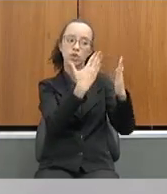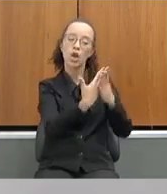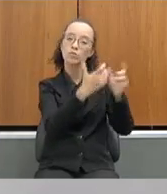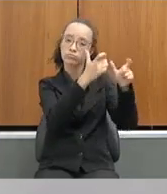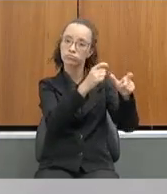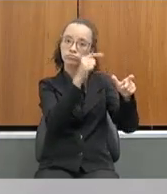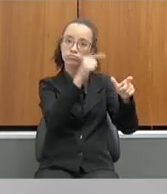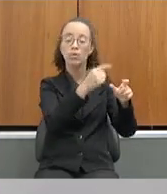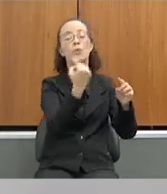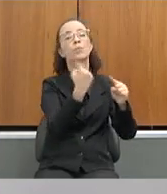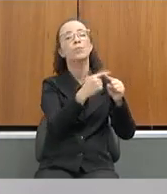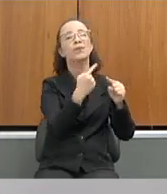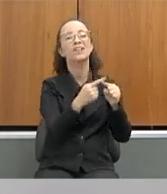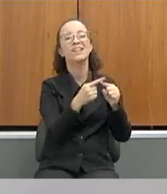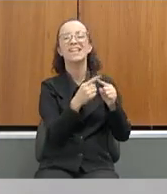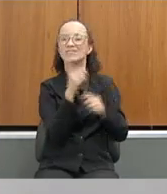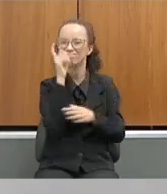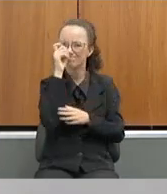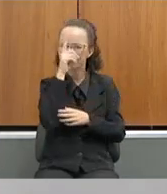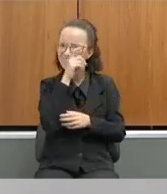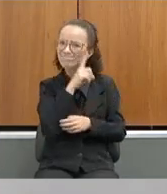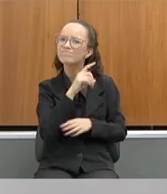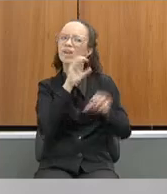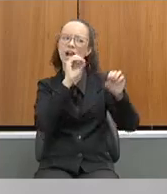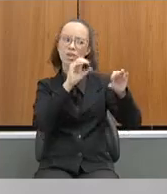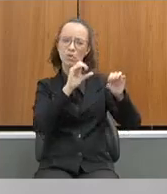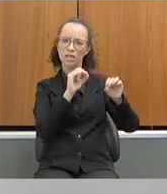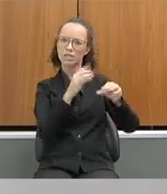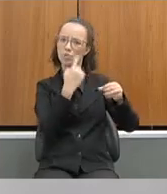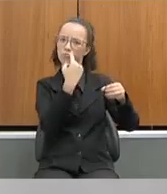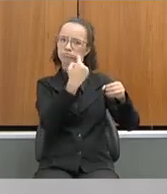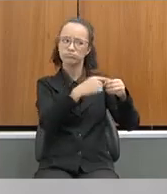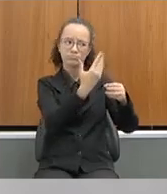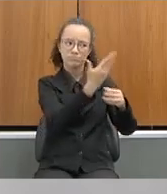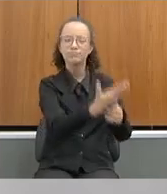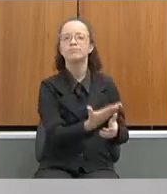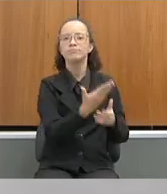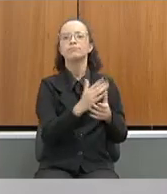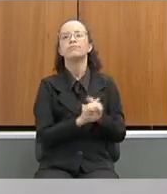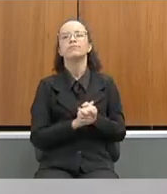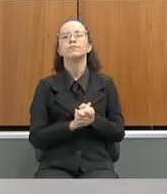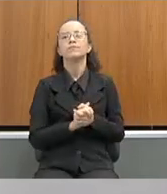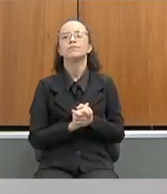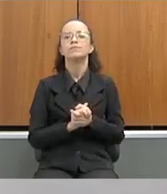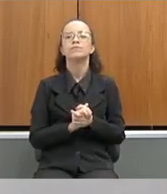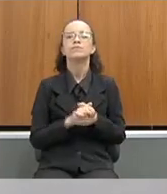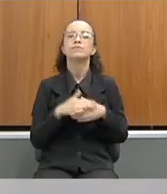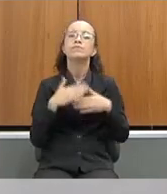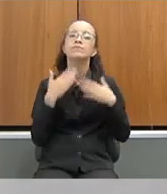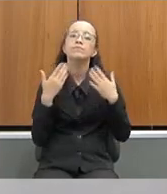porque a situação era muito complicada da educação municipal e aí houve, então, essa